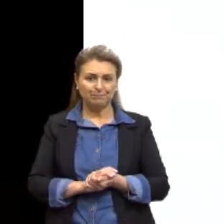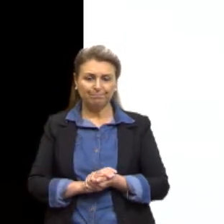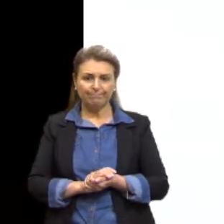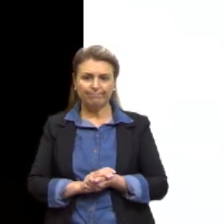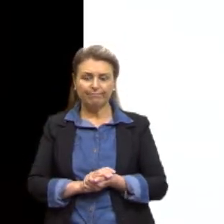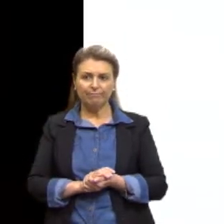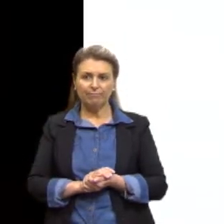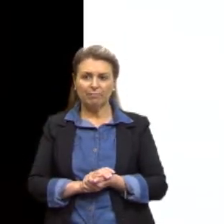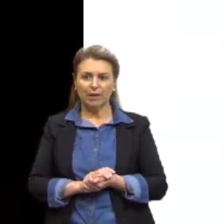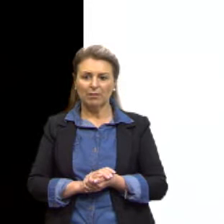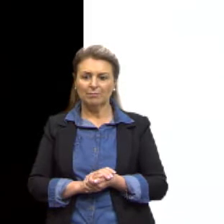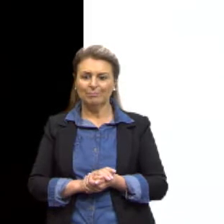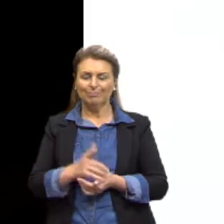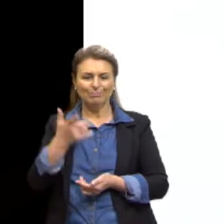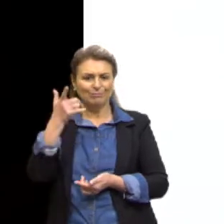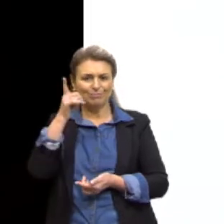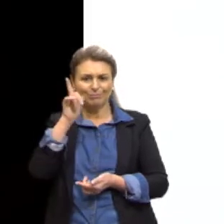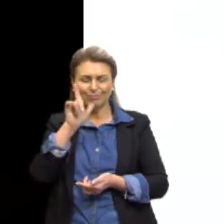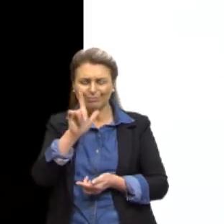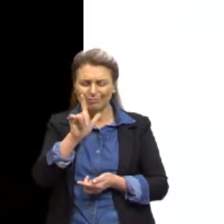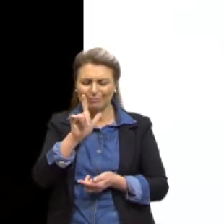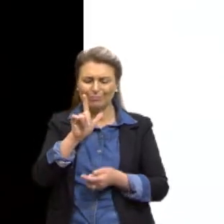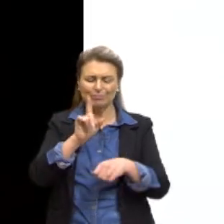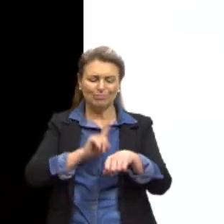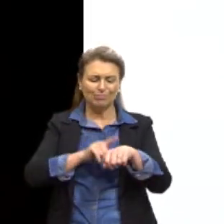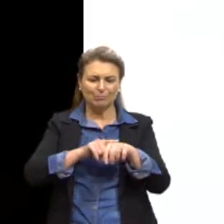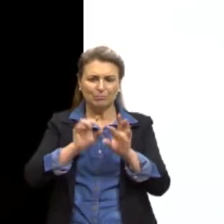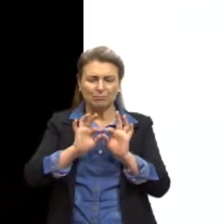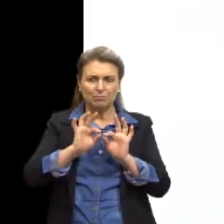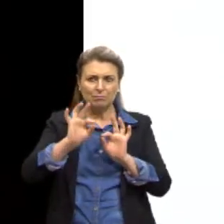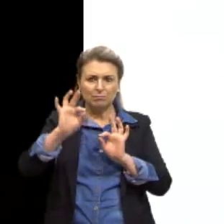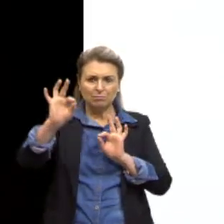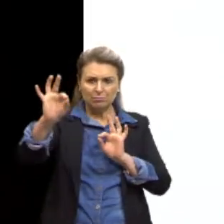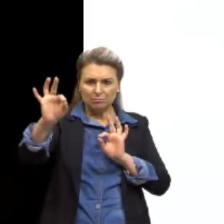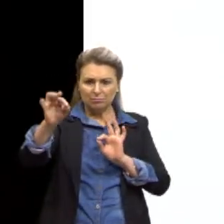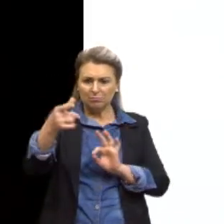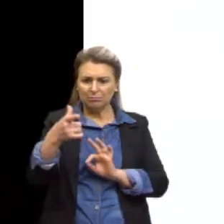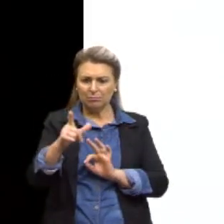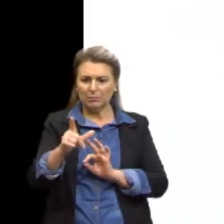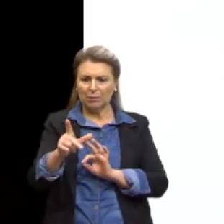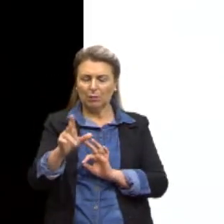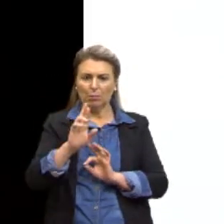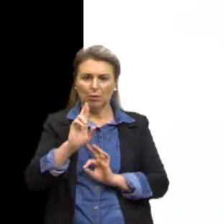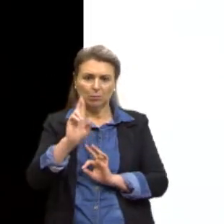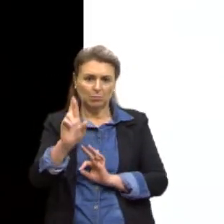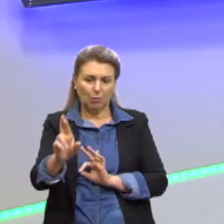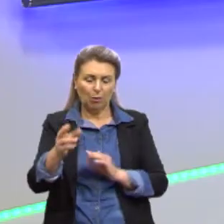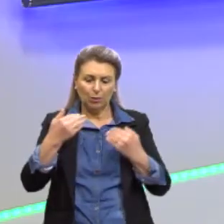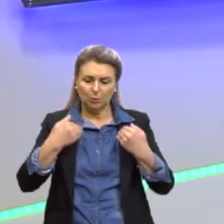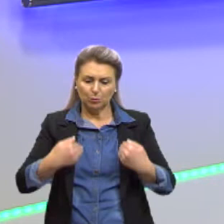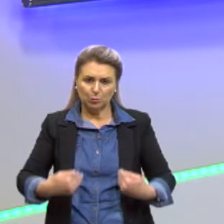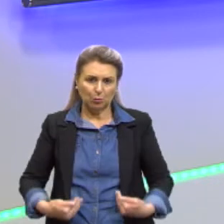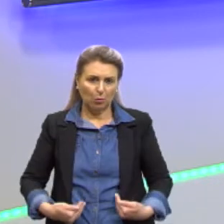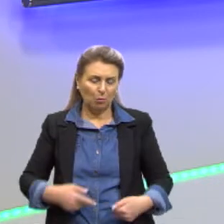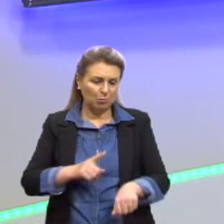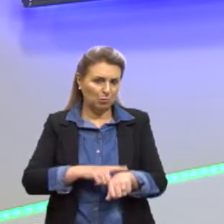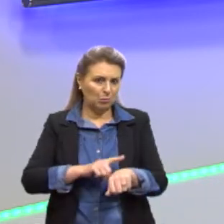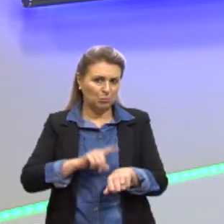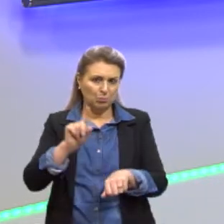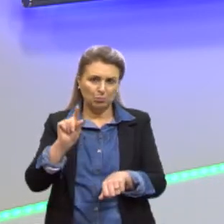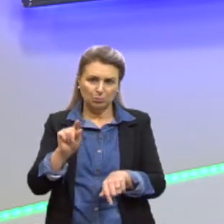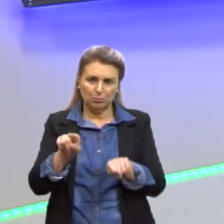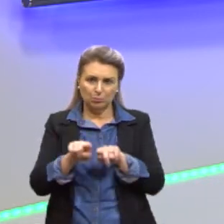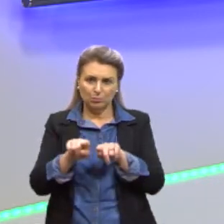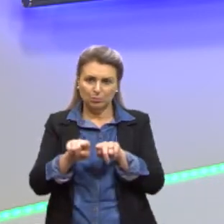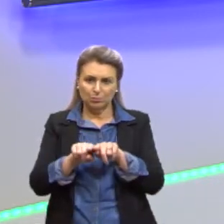Sem sucesso, a longo prazo, né? Existe uma resposta do corpo a curto prazo, mas depois já não